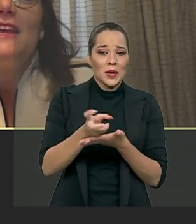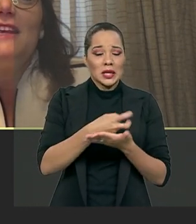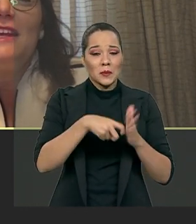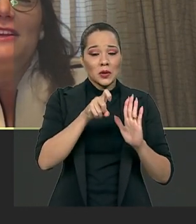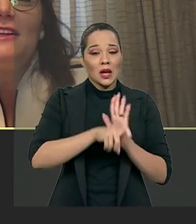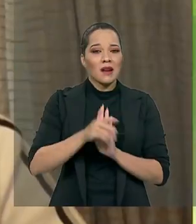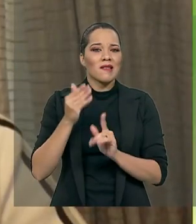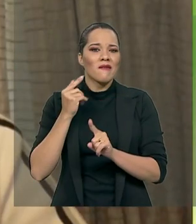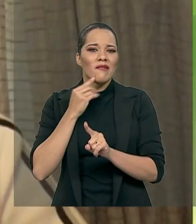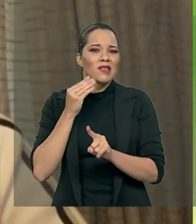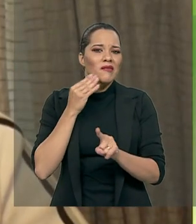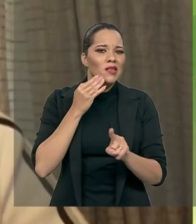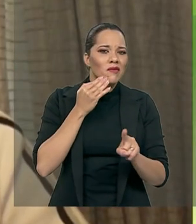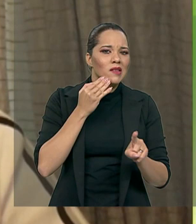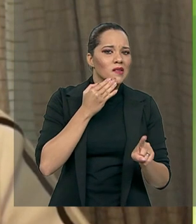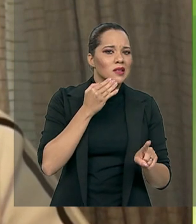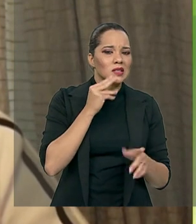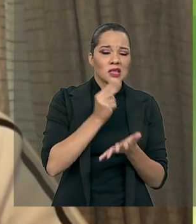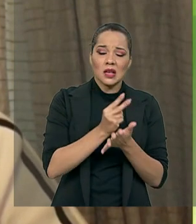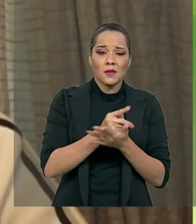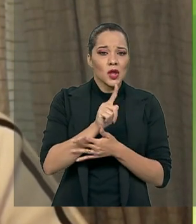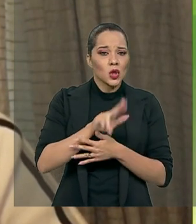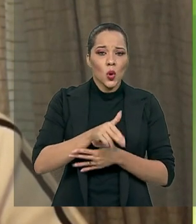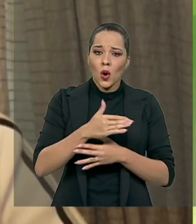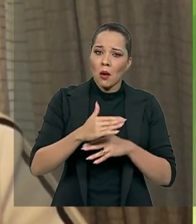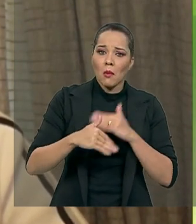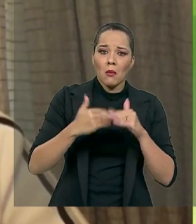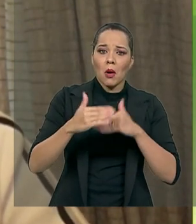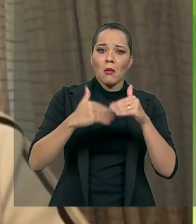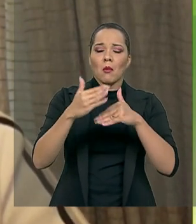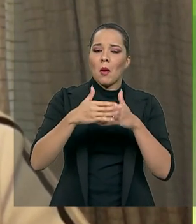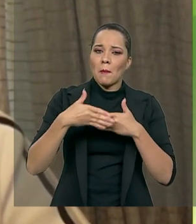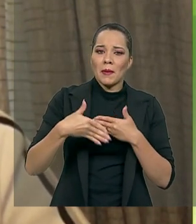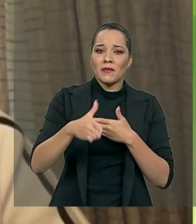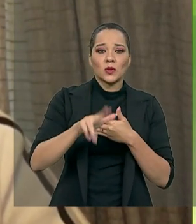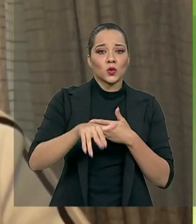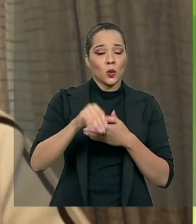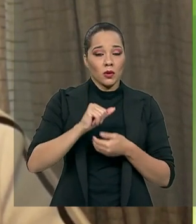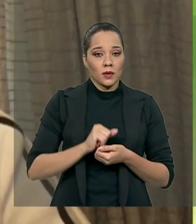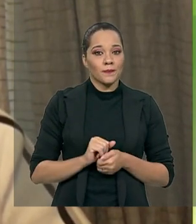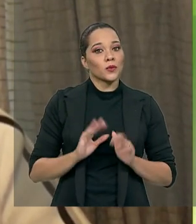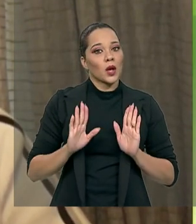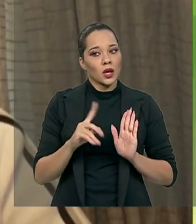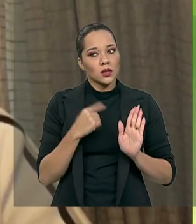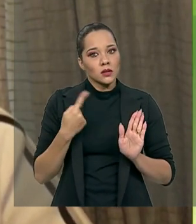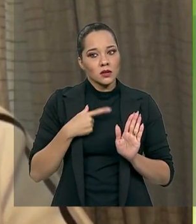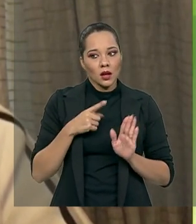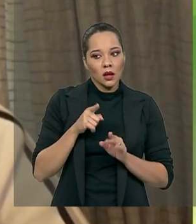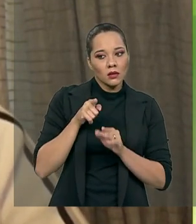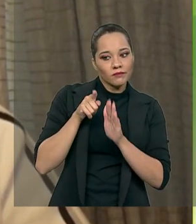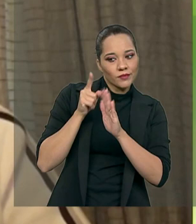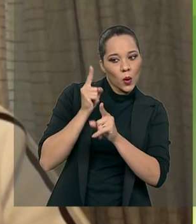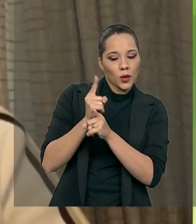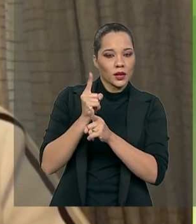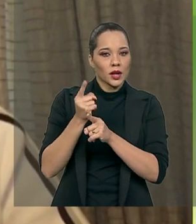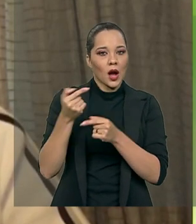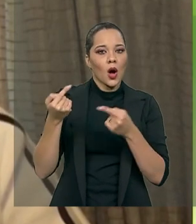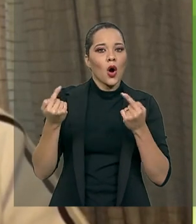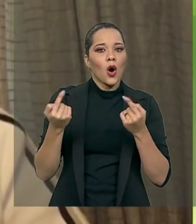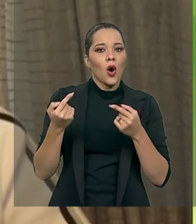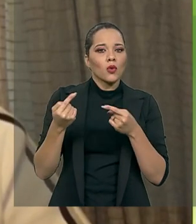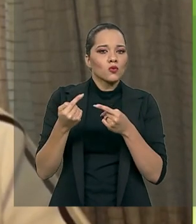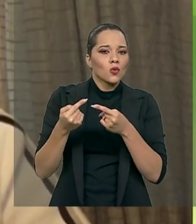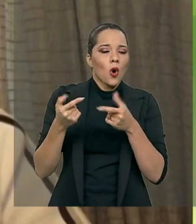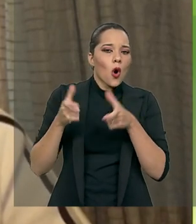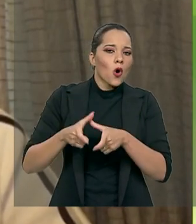e aí elas não avançam. Então, assim, não que a gente não tenha o dever de apontar as inconstitucionalidades